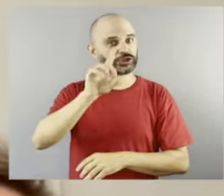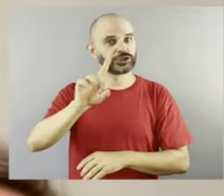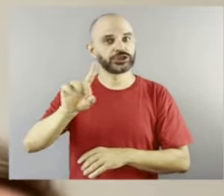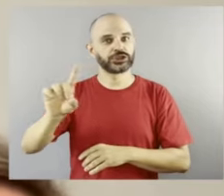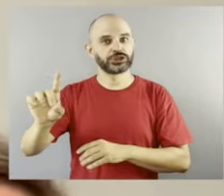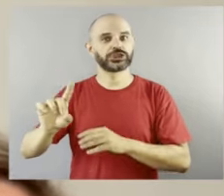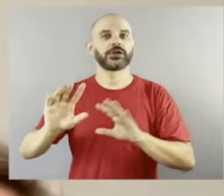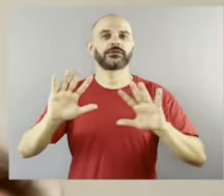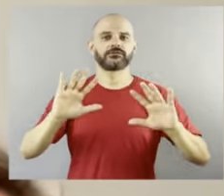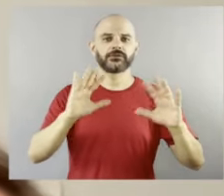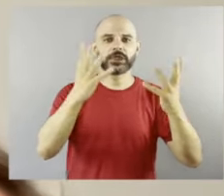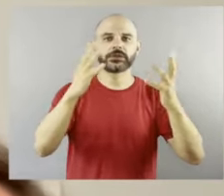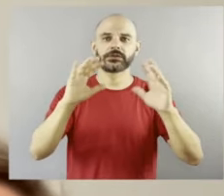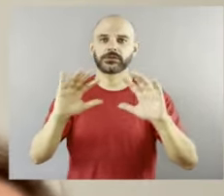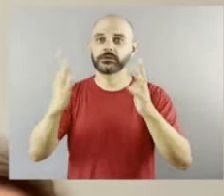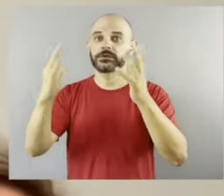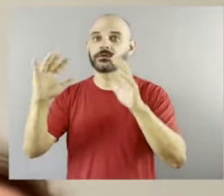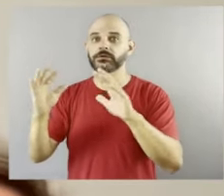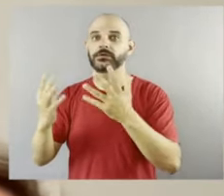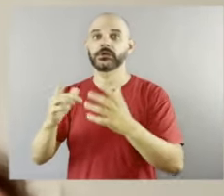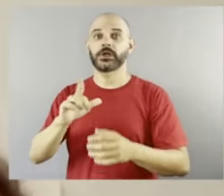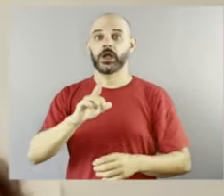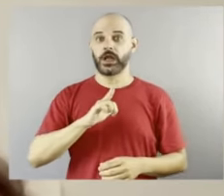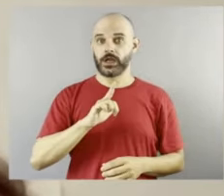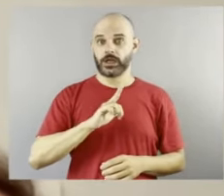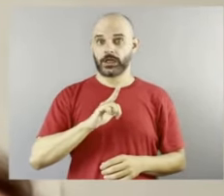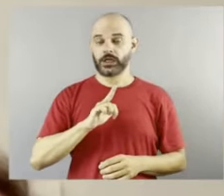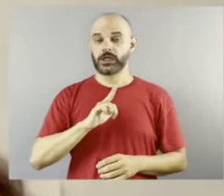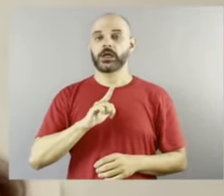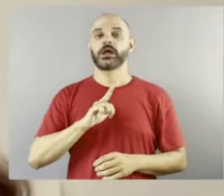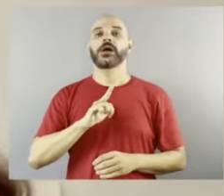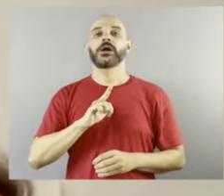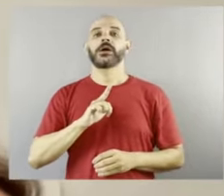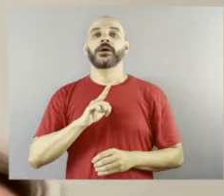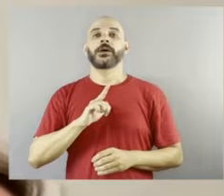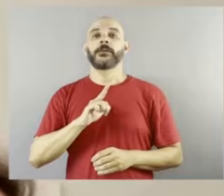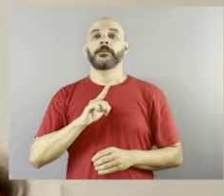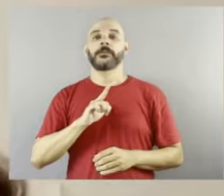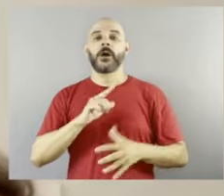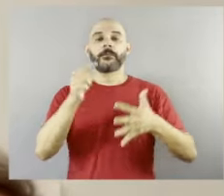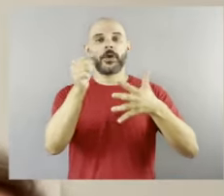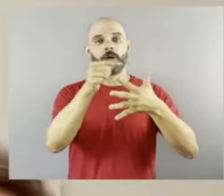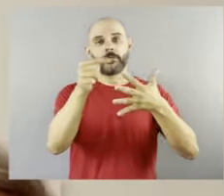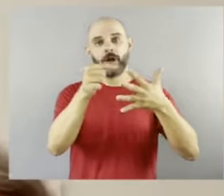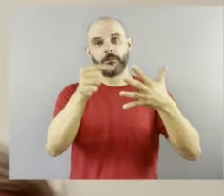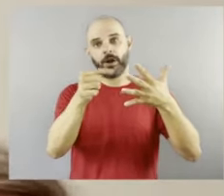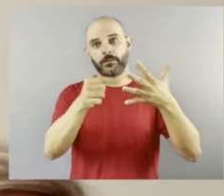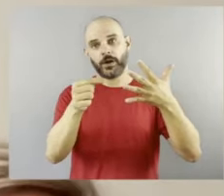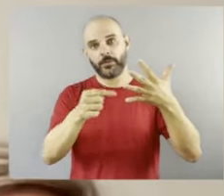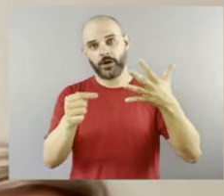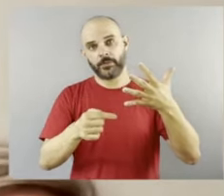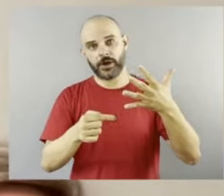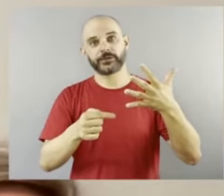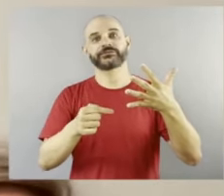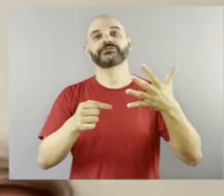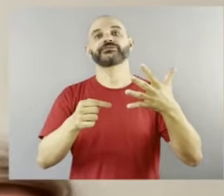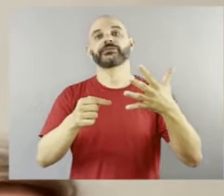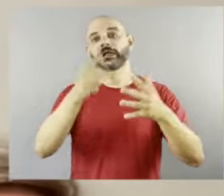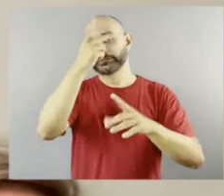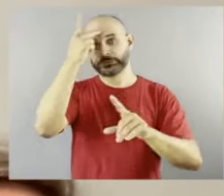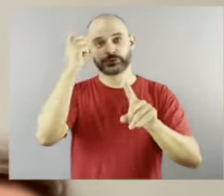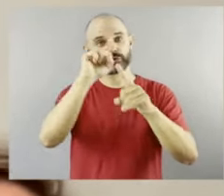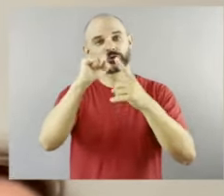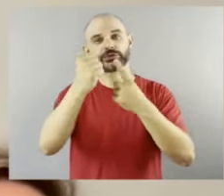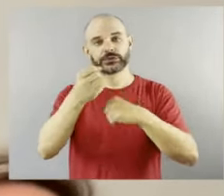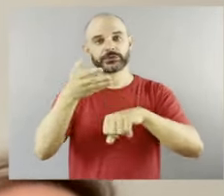eventos onde ainda tínhamos que trazer elementos, iscas sociais, né, para a